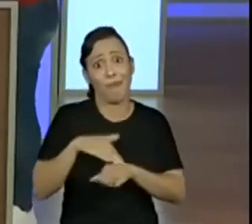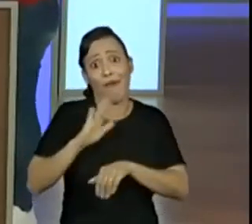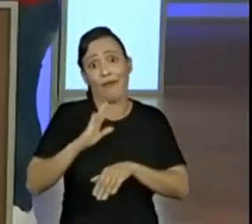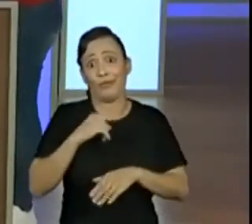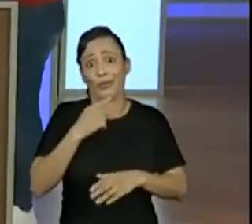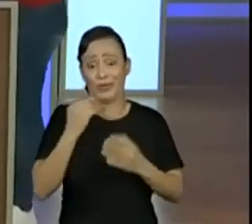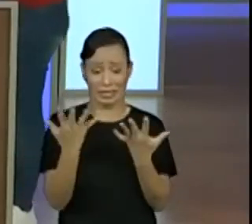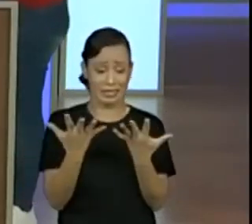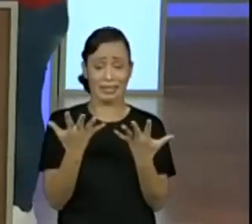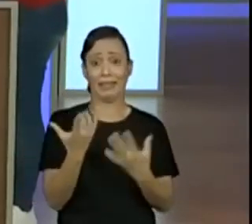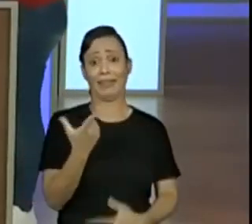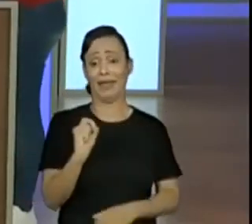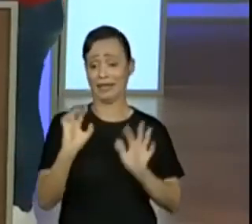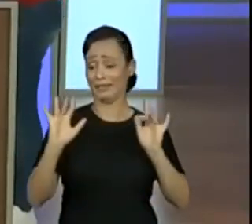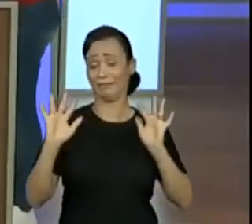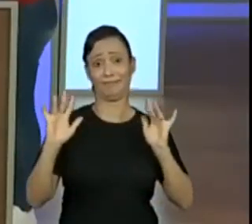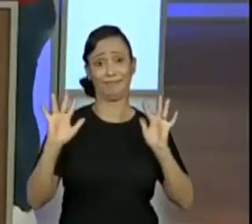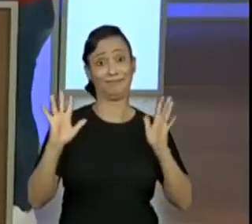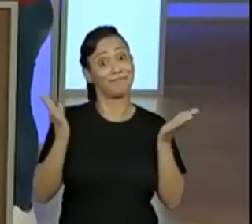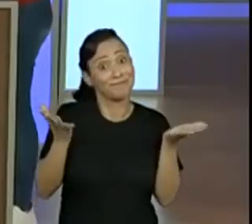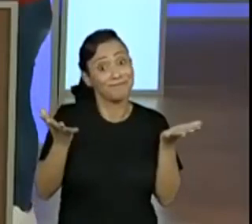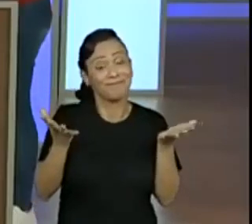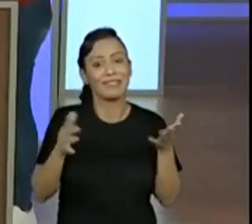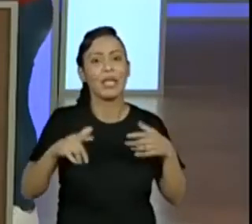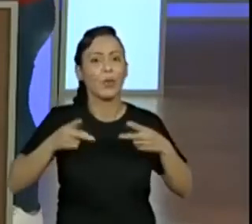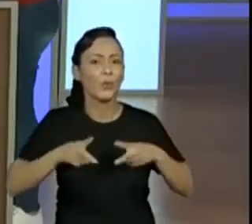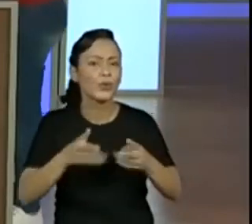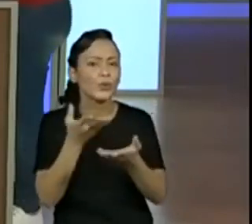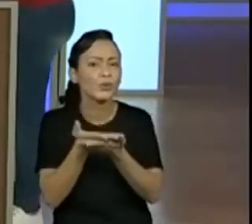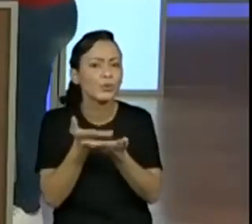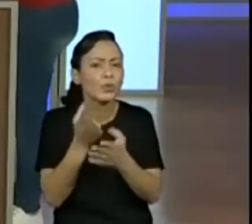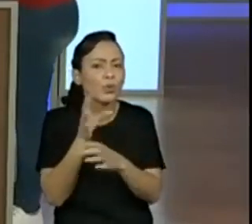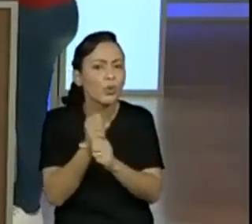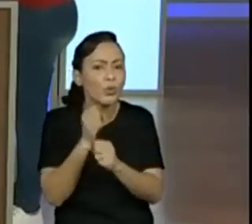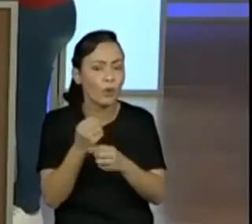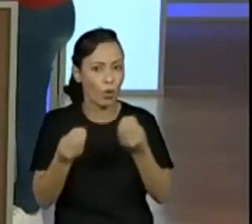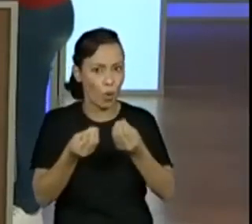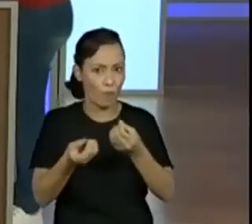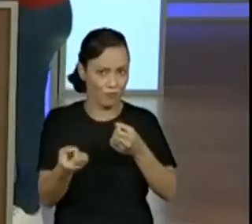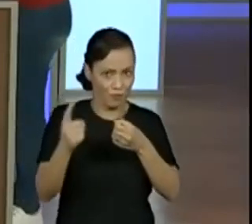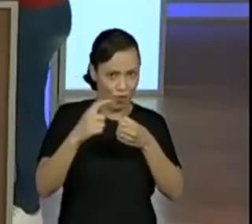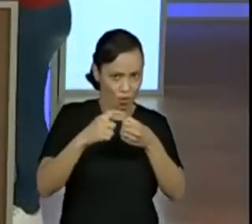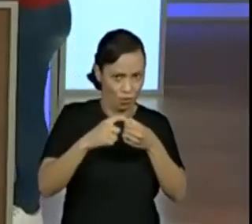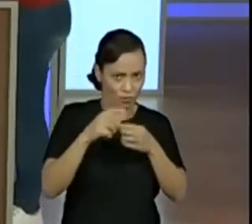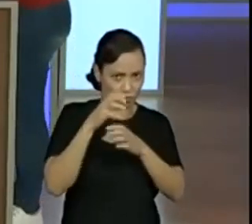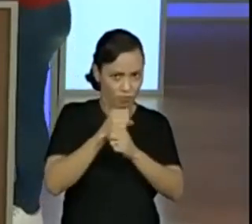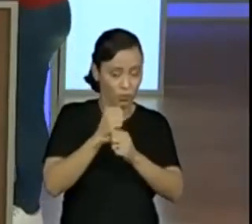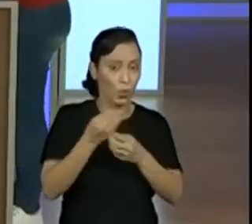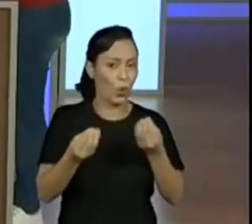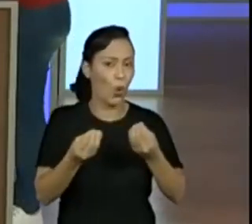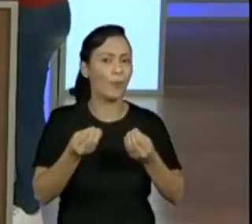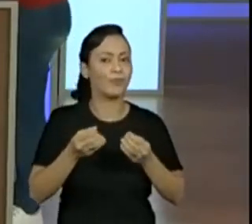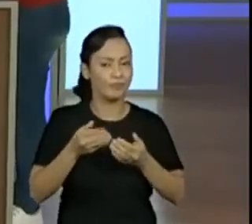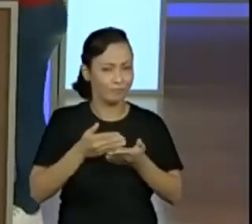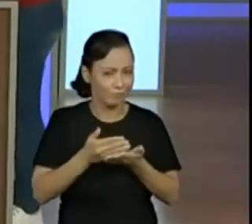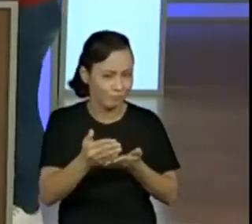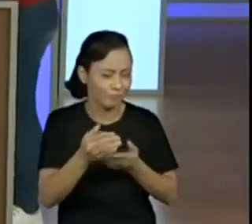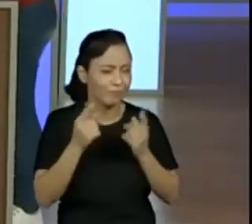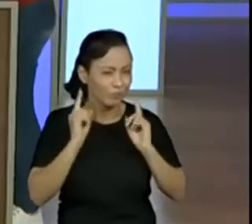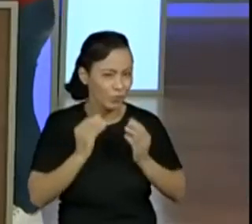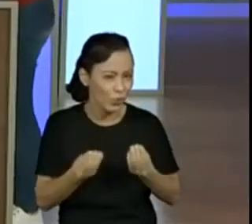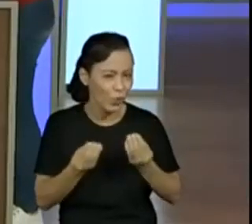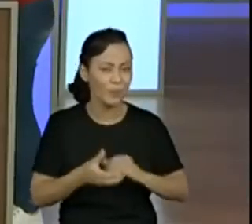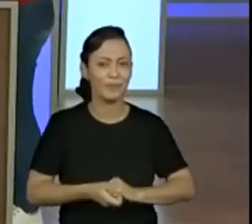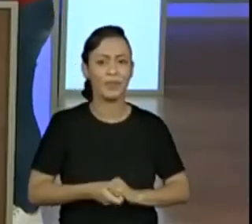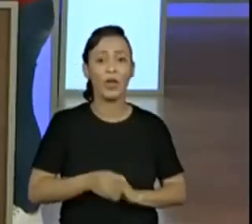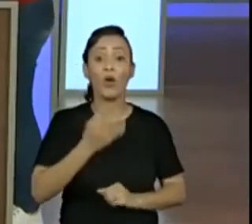e faço o quê, Prô? Eu continuo a contagem, mas eu volto no número um. Então, vamos lá. Pode pôr